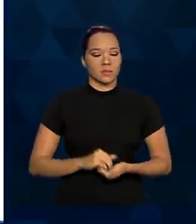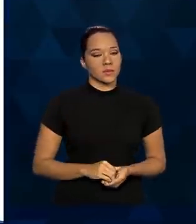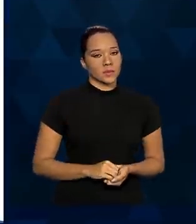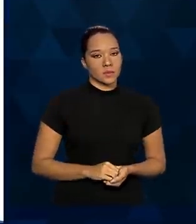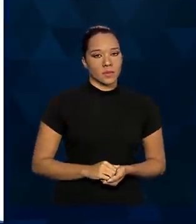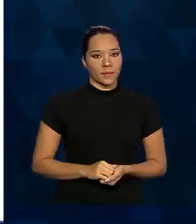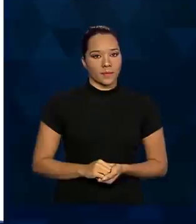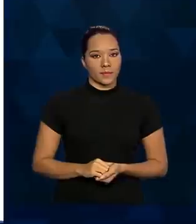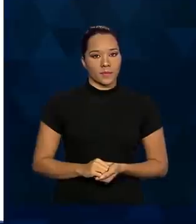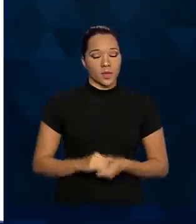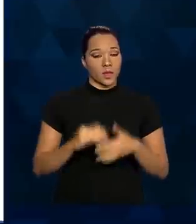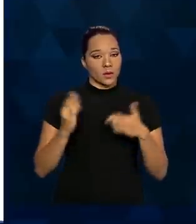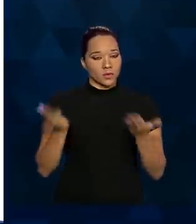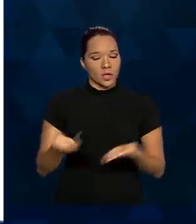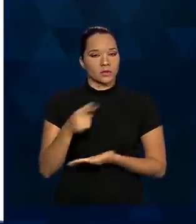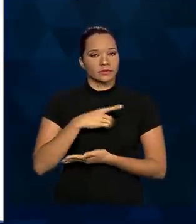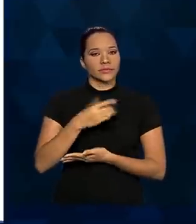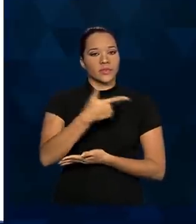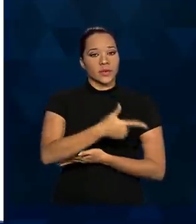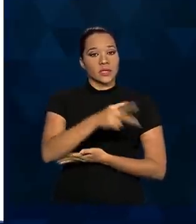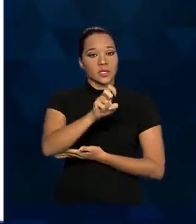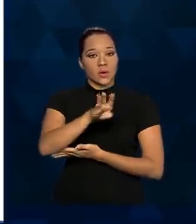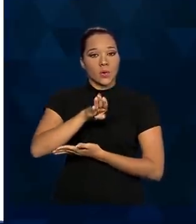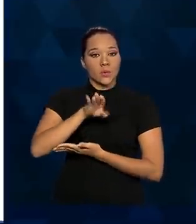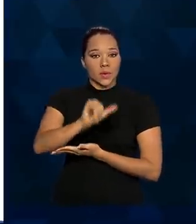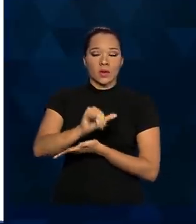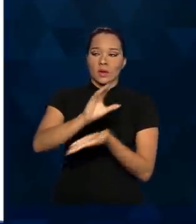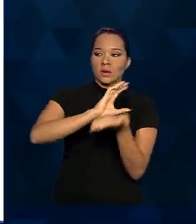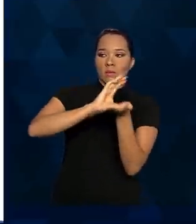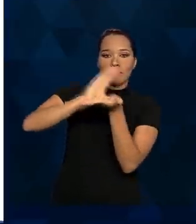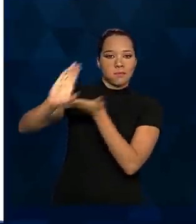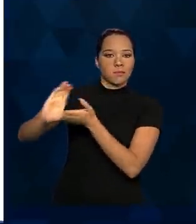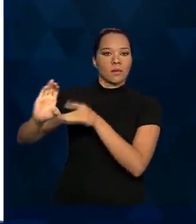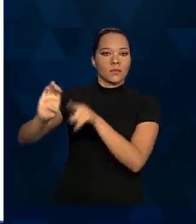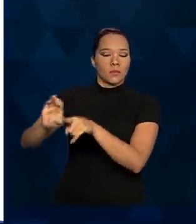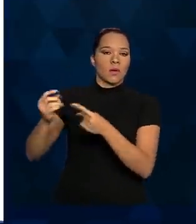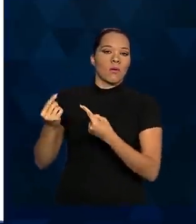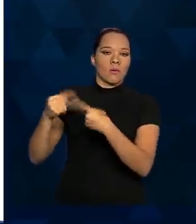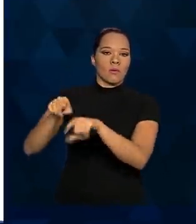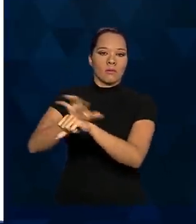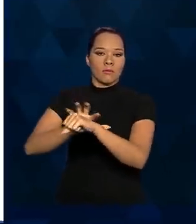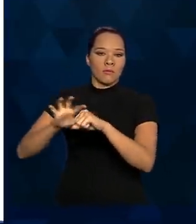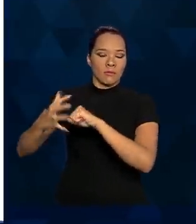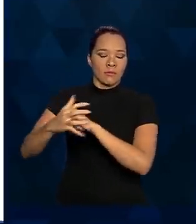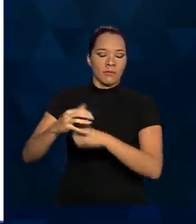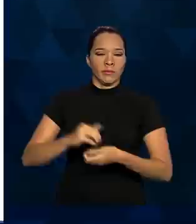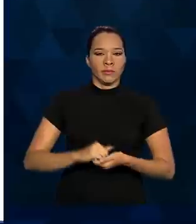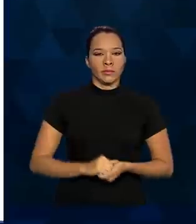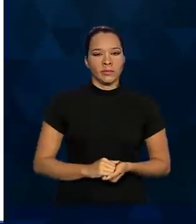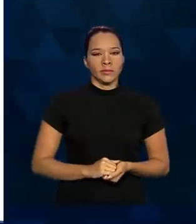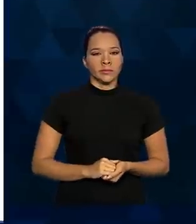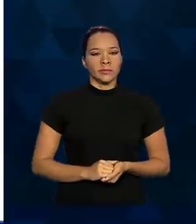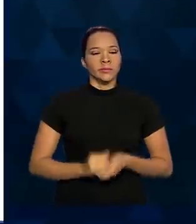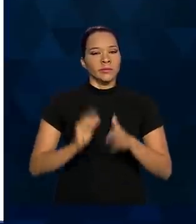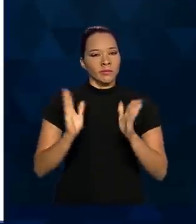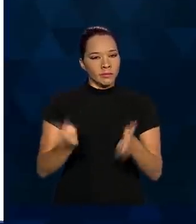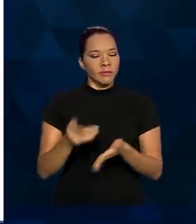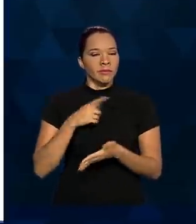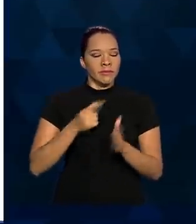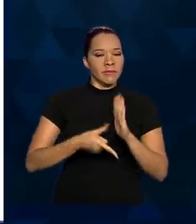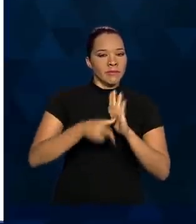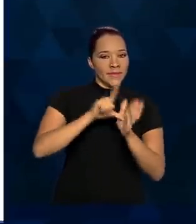Ao todo, já são cerca de 25 bilhões destinados exclusivamente para o enfrentamento à Covid-19. Já haviam sido